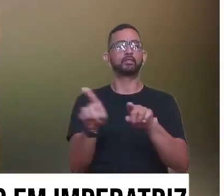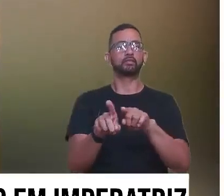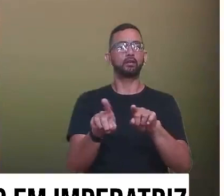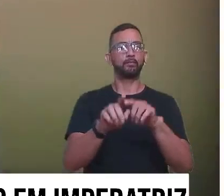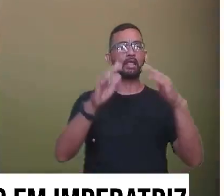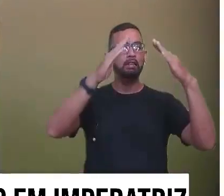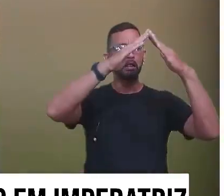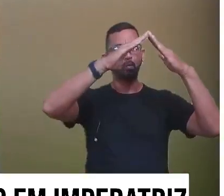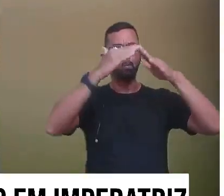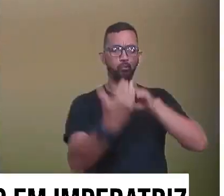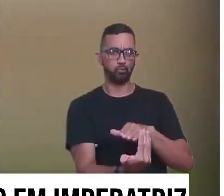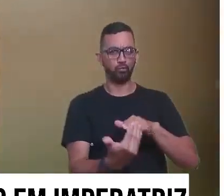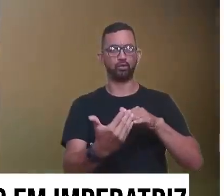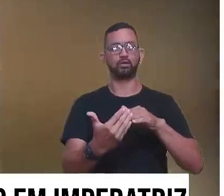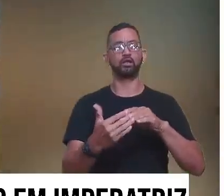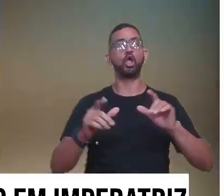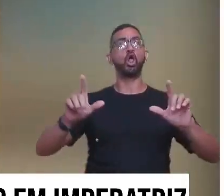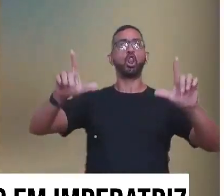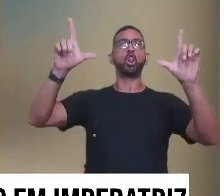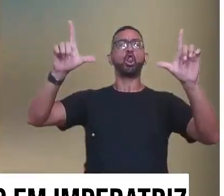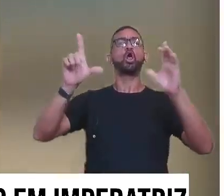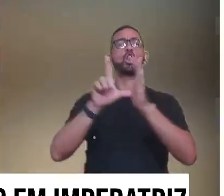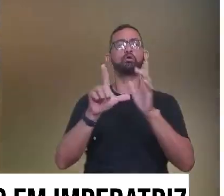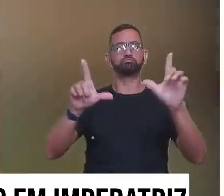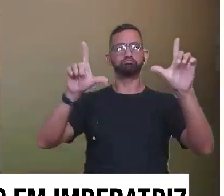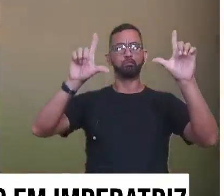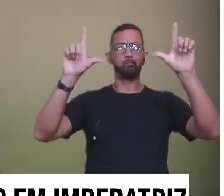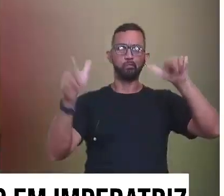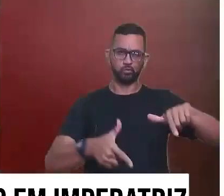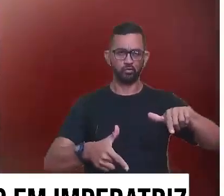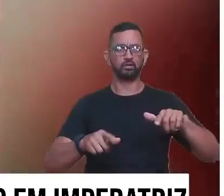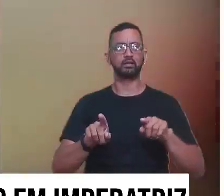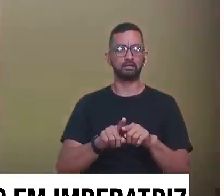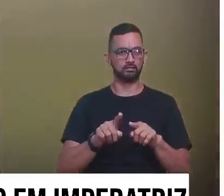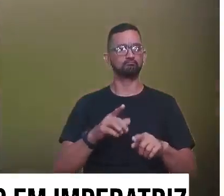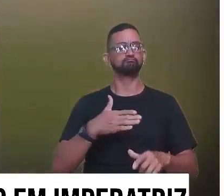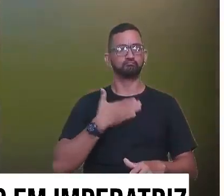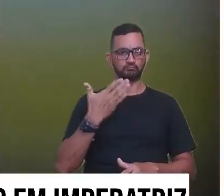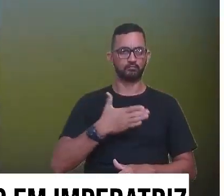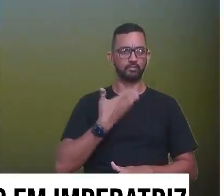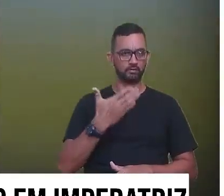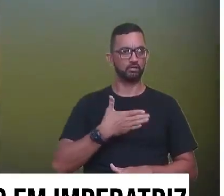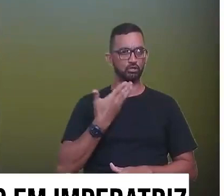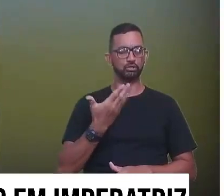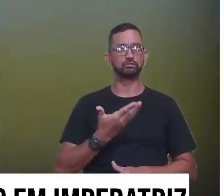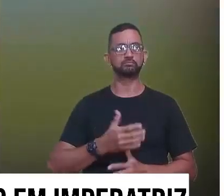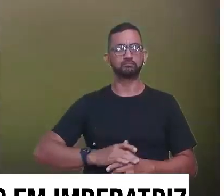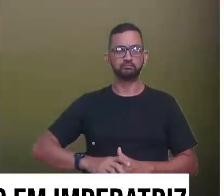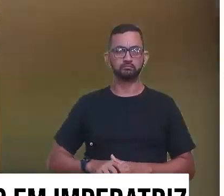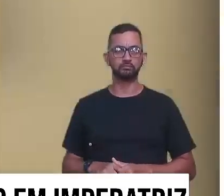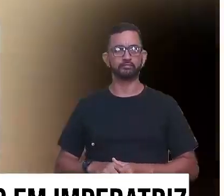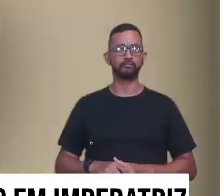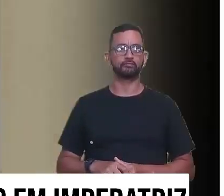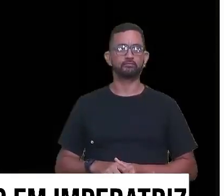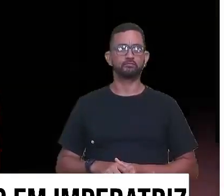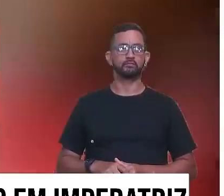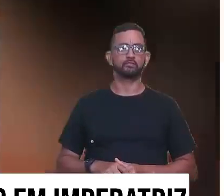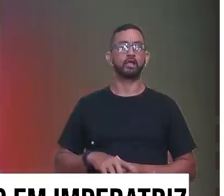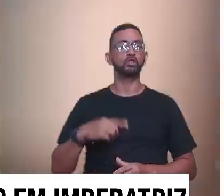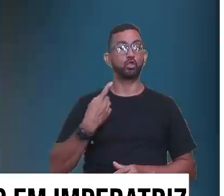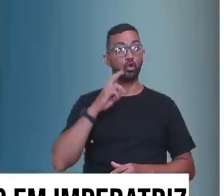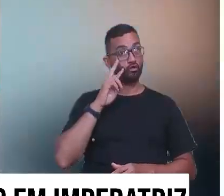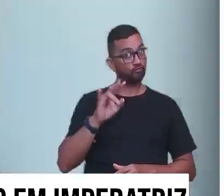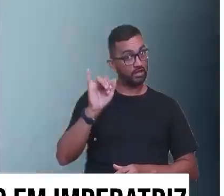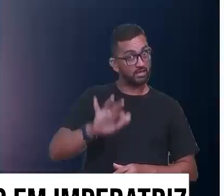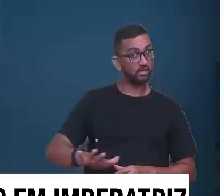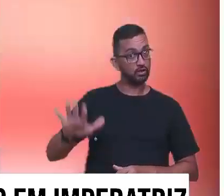desabamento também de telhados aqui em Imperatriz, fachadas de lojas também foram arrancadas. Então, uma situação realmente muito assustadora. Pois é,